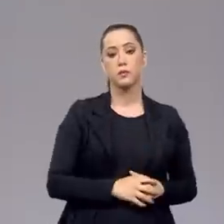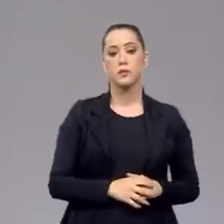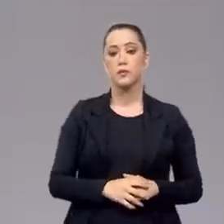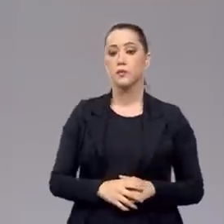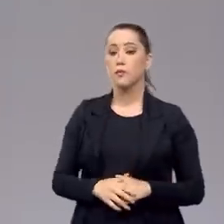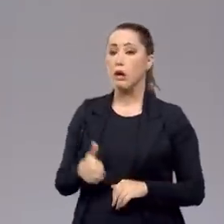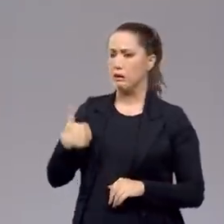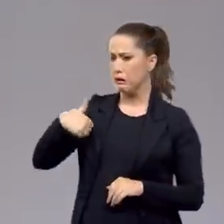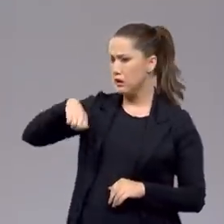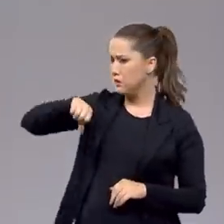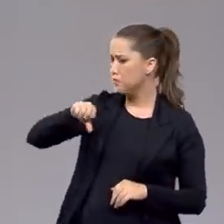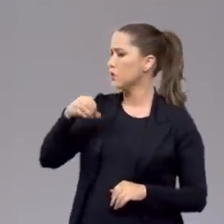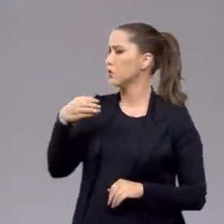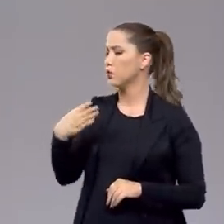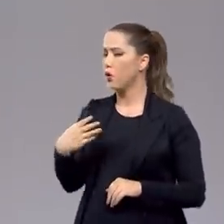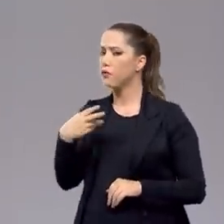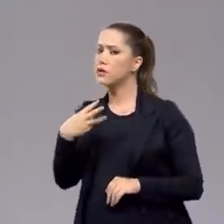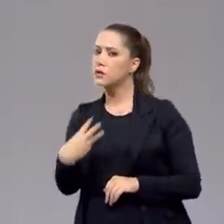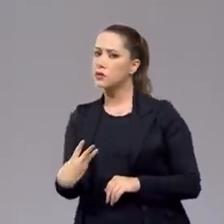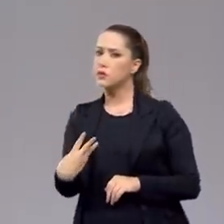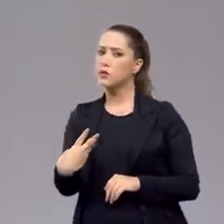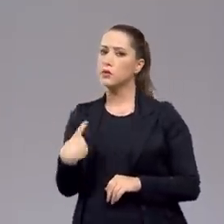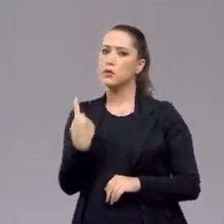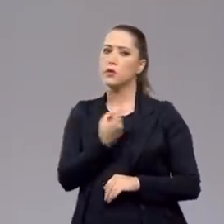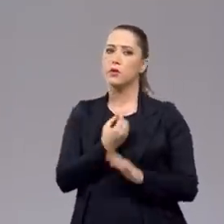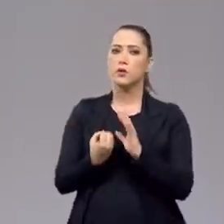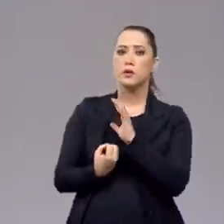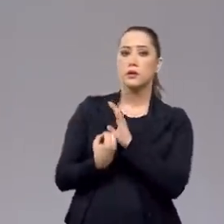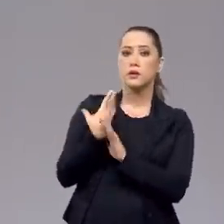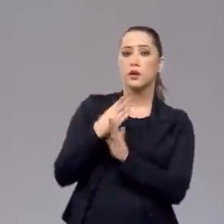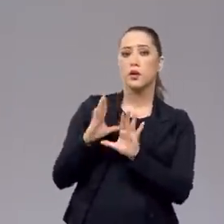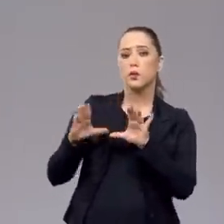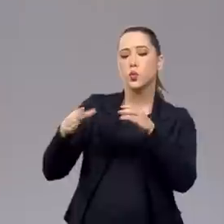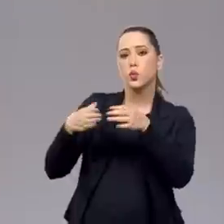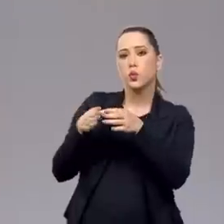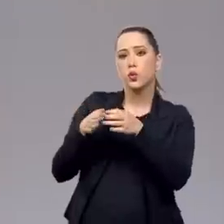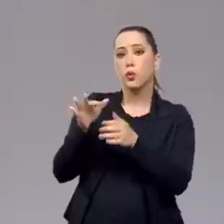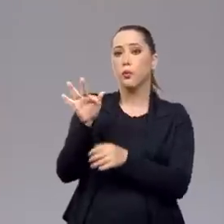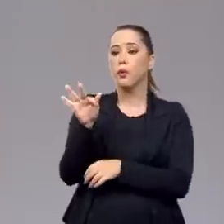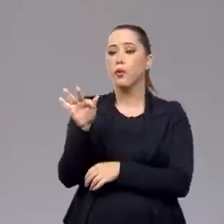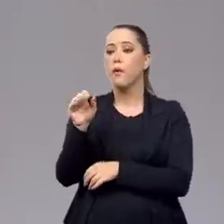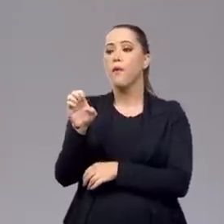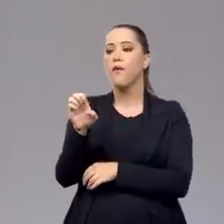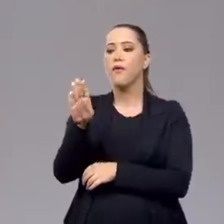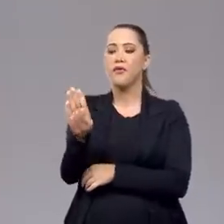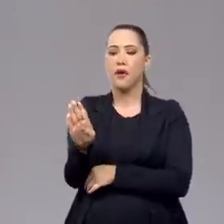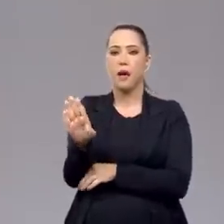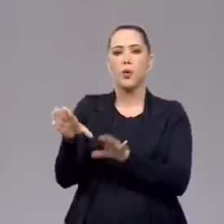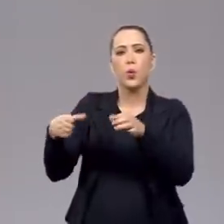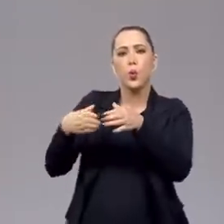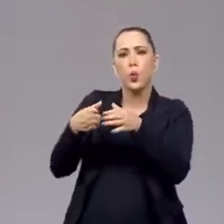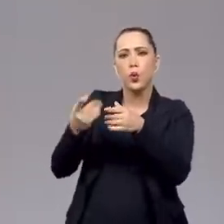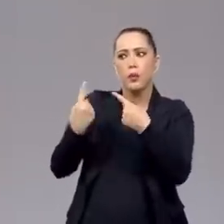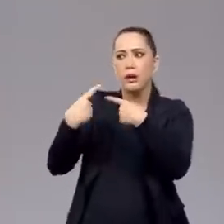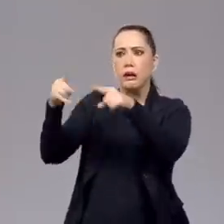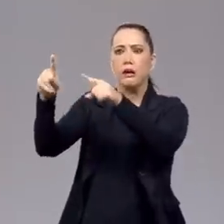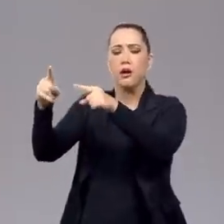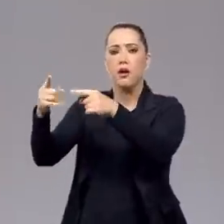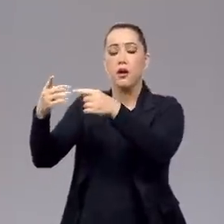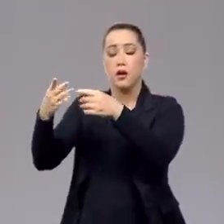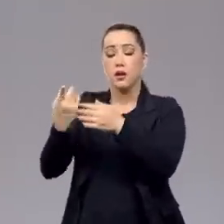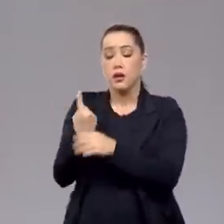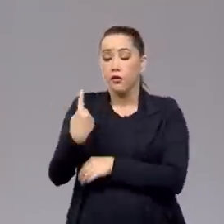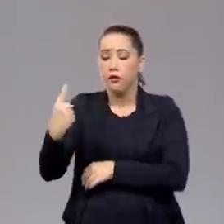1943, nós criamos a Força Expedicionária Brasileira. Naquele primeiro momento,